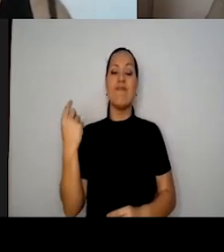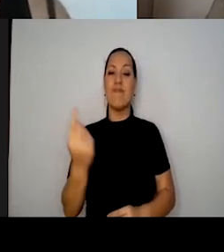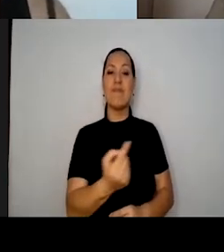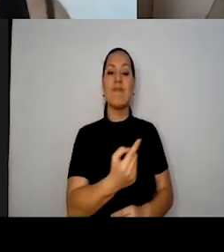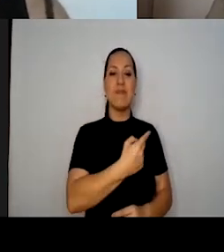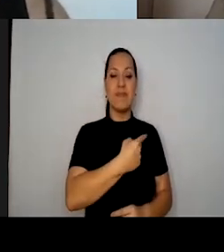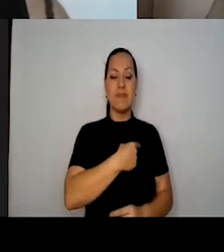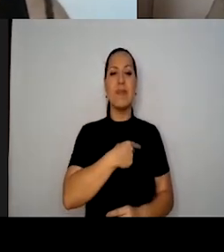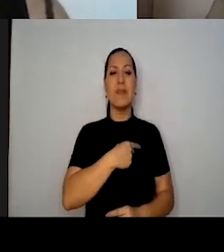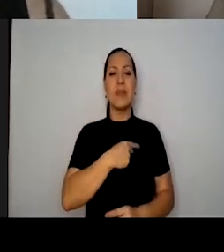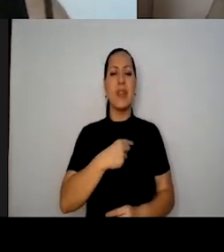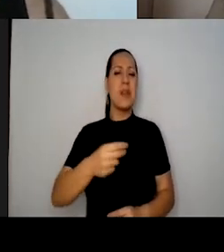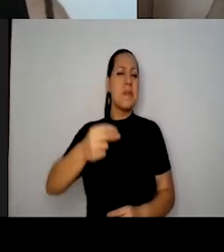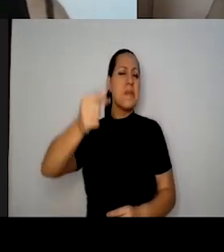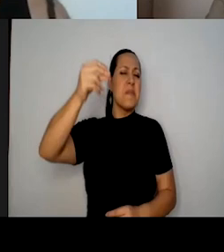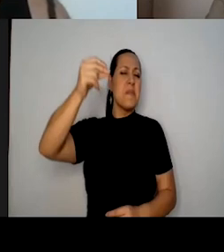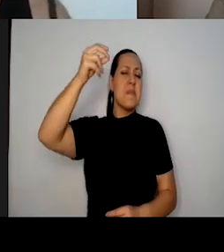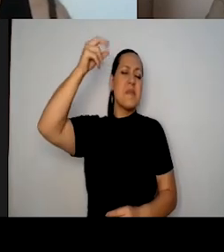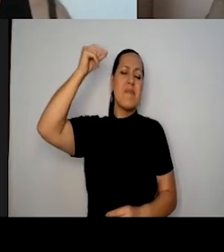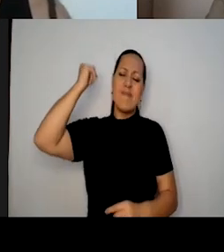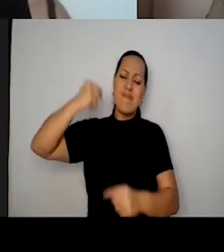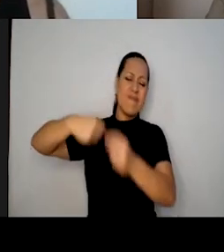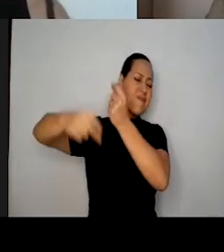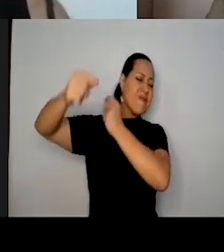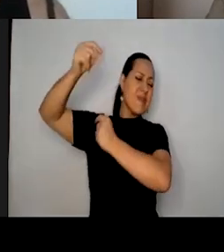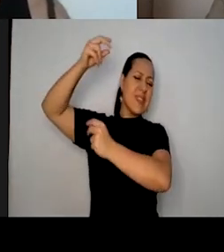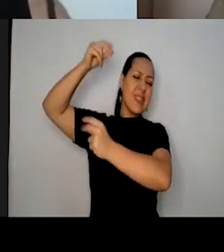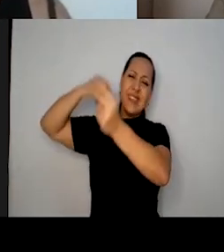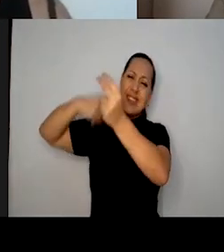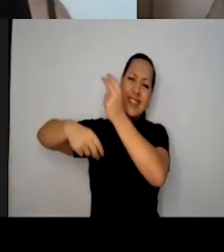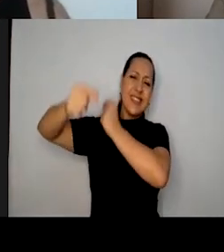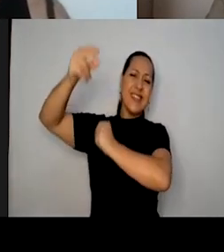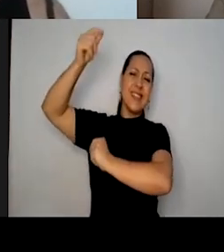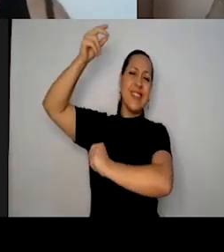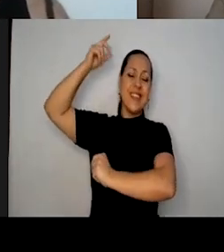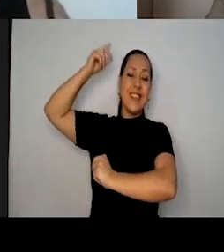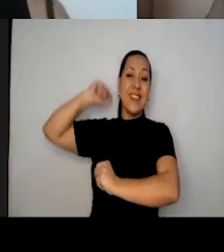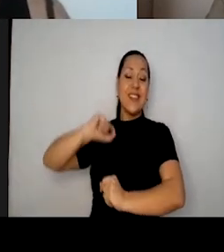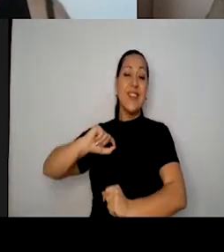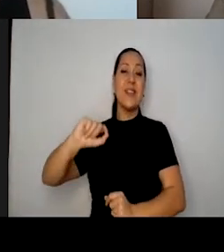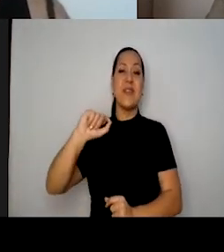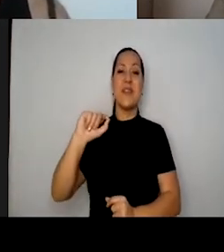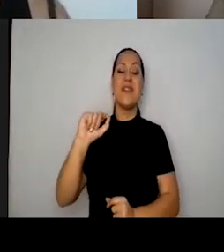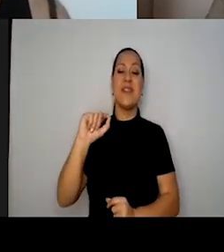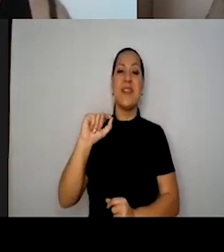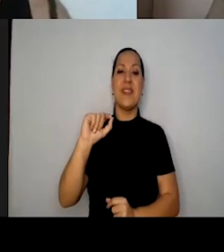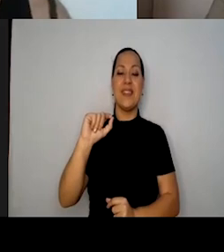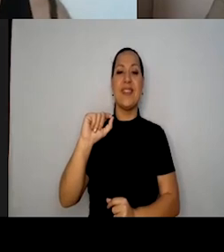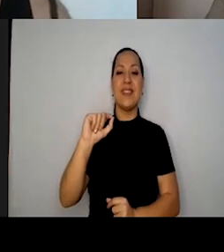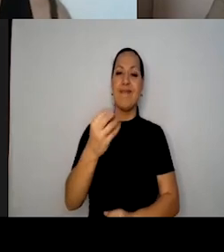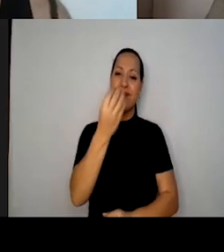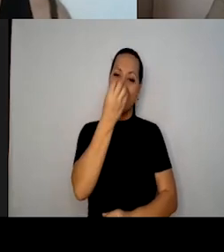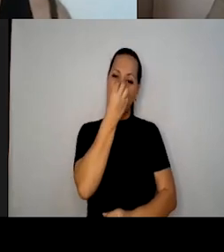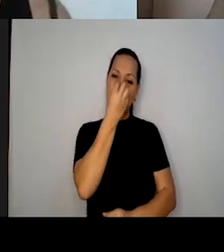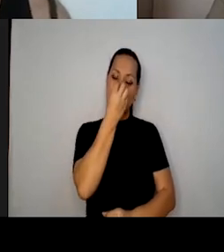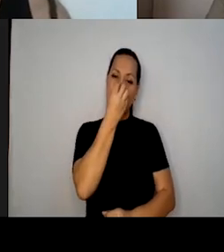mais antigo ainda, e muito mais antigo, e muito mais antigo, a figura do palhaço,